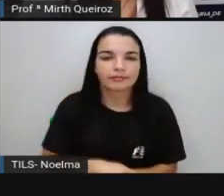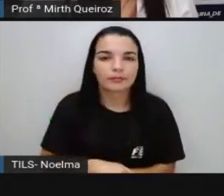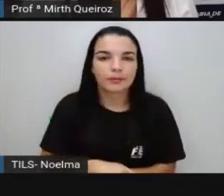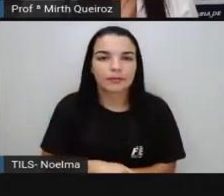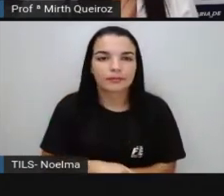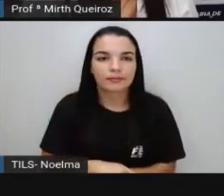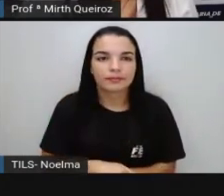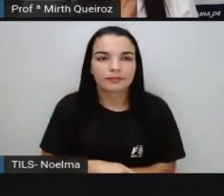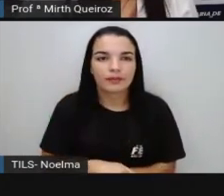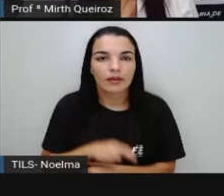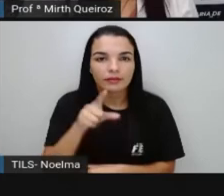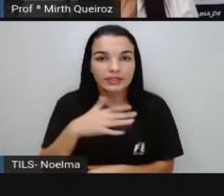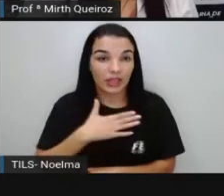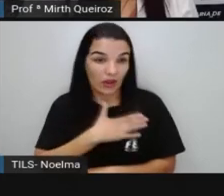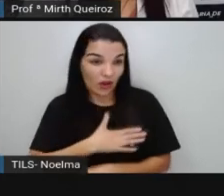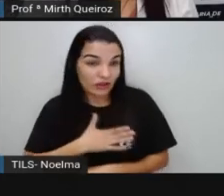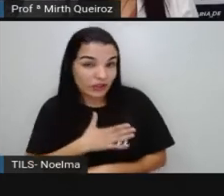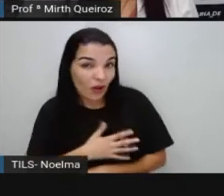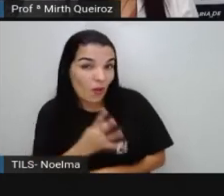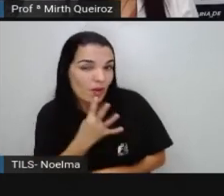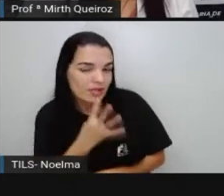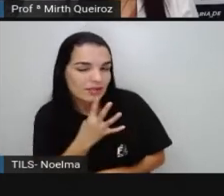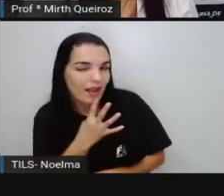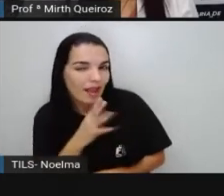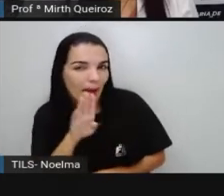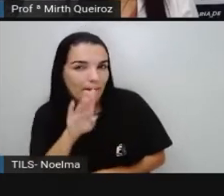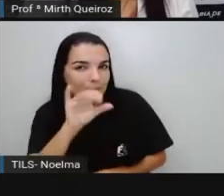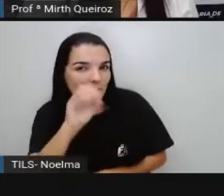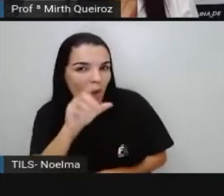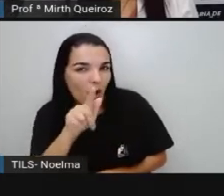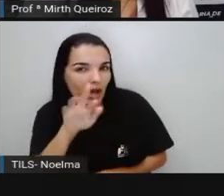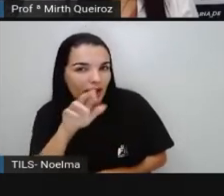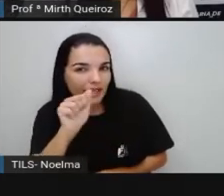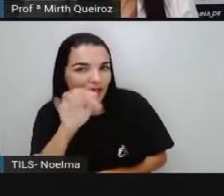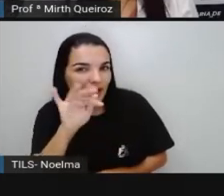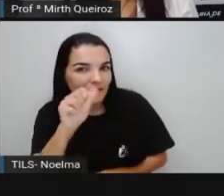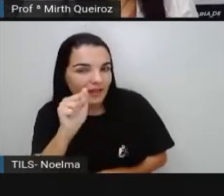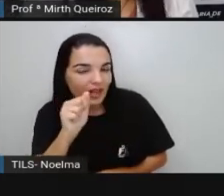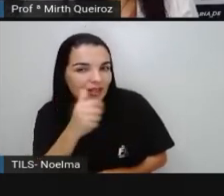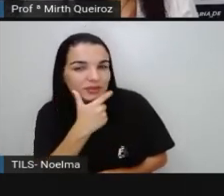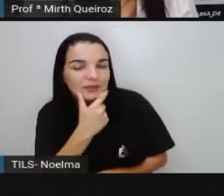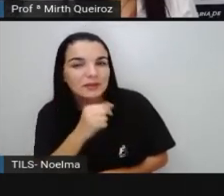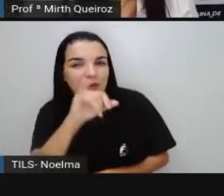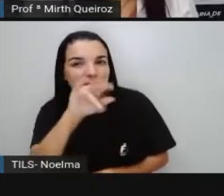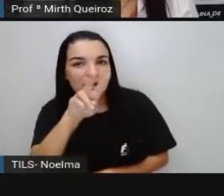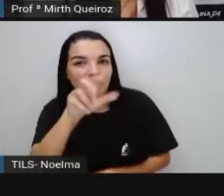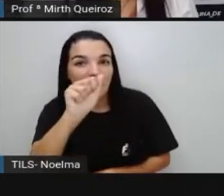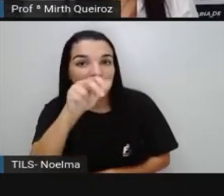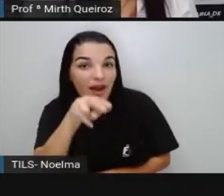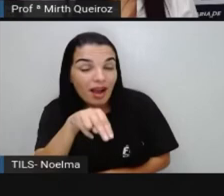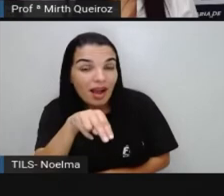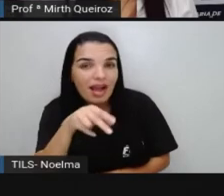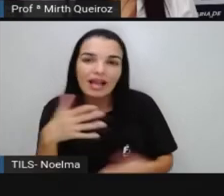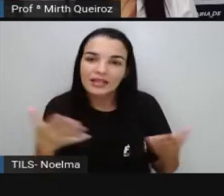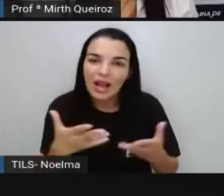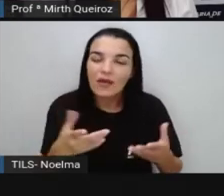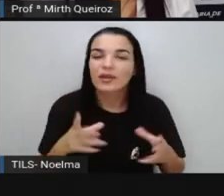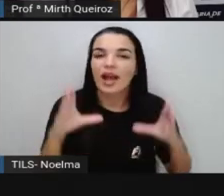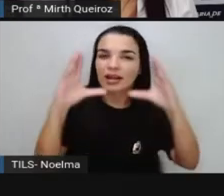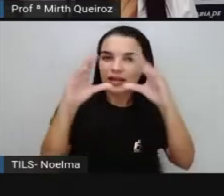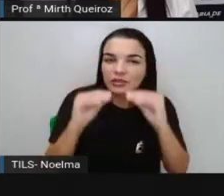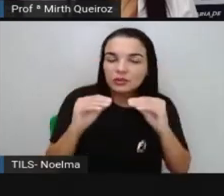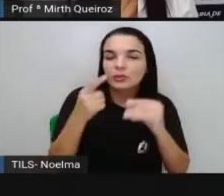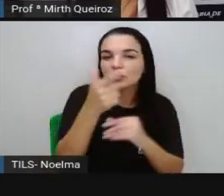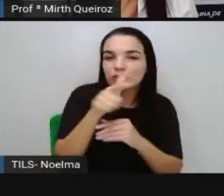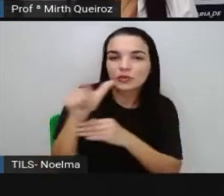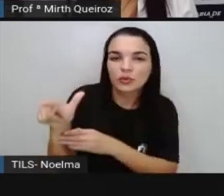E aí, gostaram de conhecer a biografia de Ivan Cruz? Agora nós vamos revisar um pouquinho sobre o que a gente